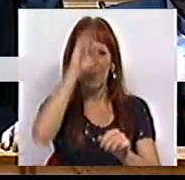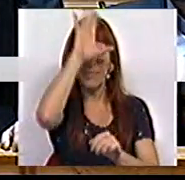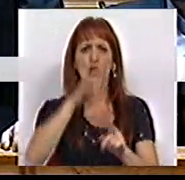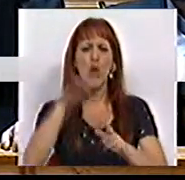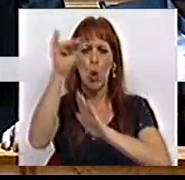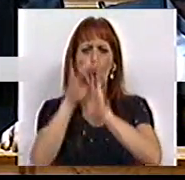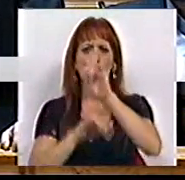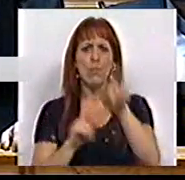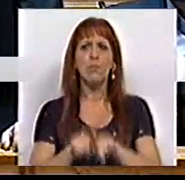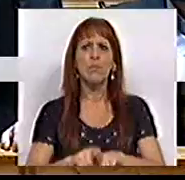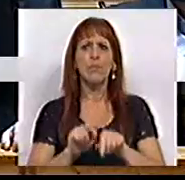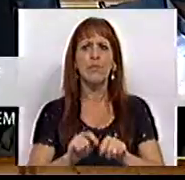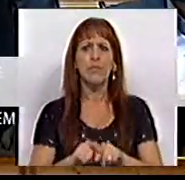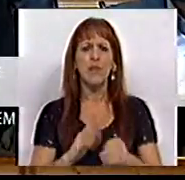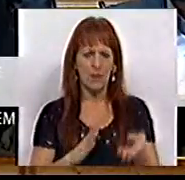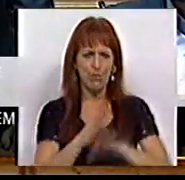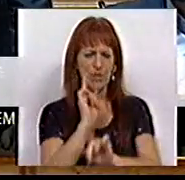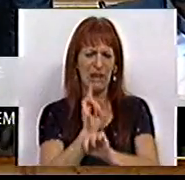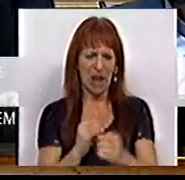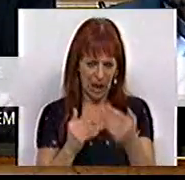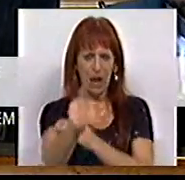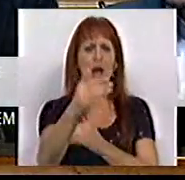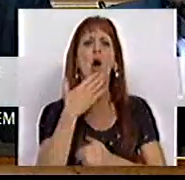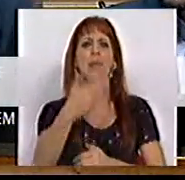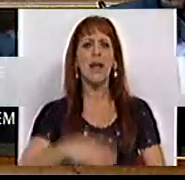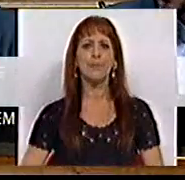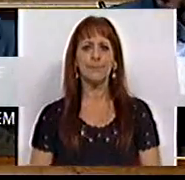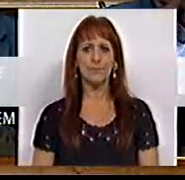-Primer-Ministro, que o programa esse segue dentro de momentos. Muito obrigado.